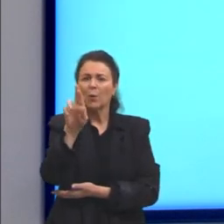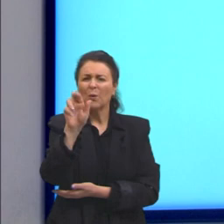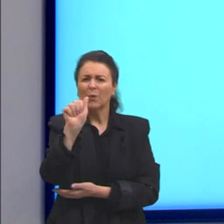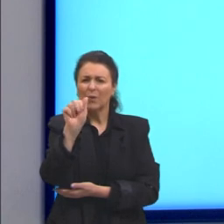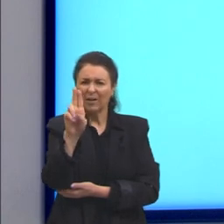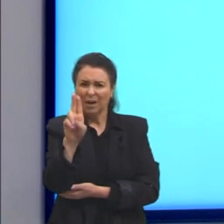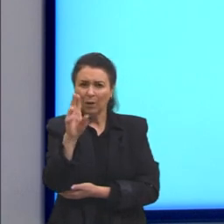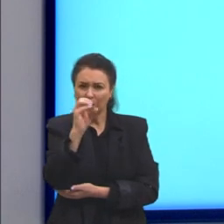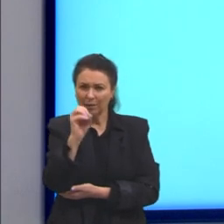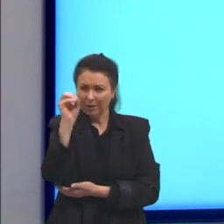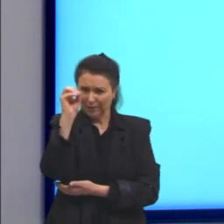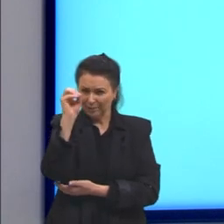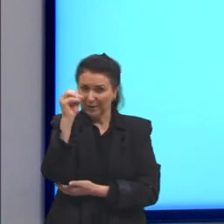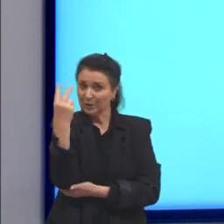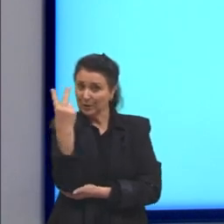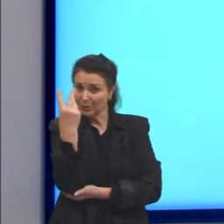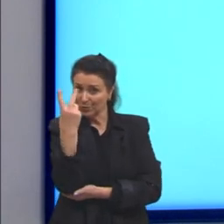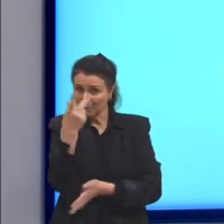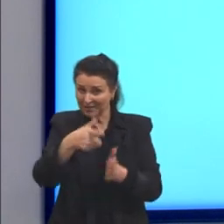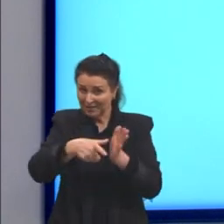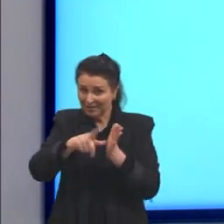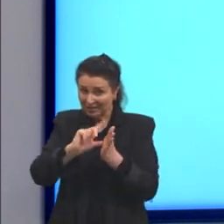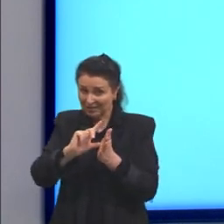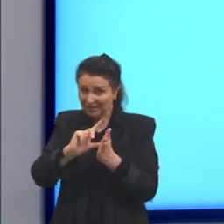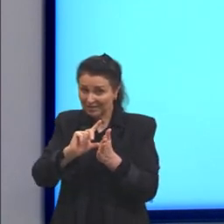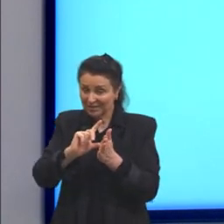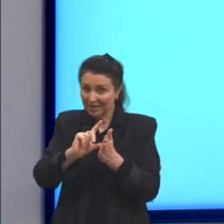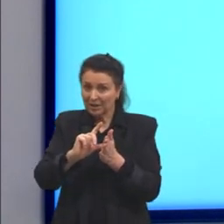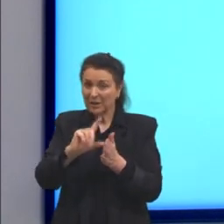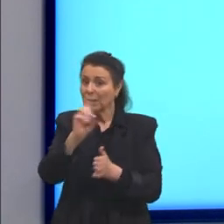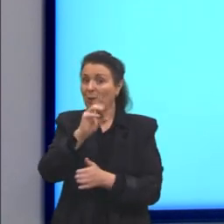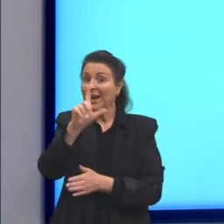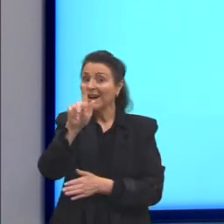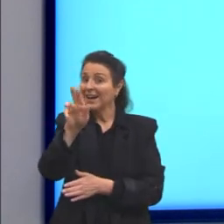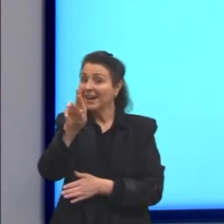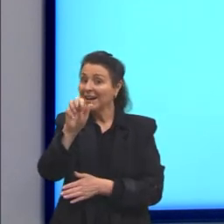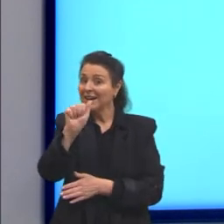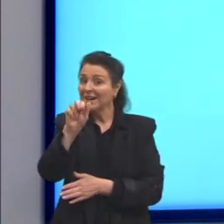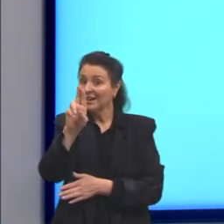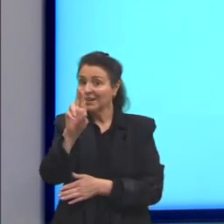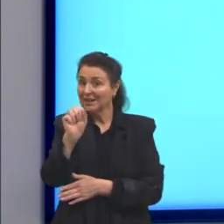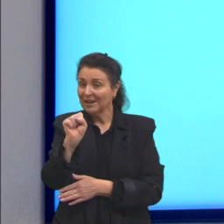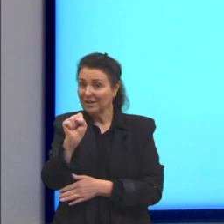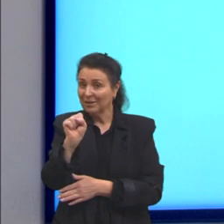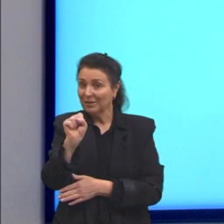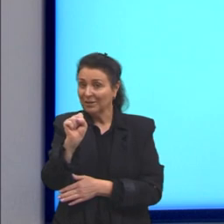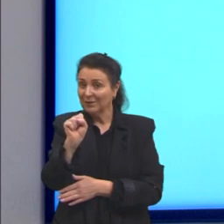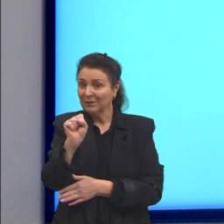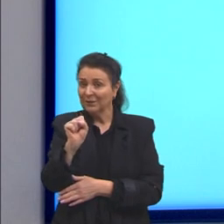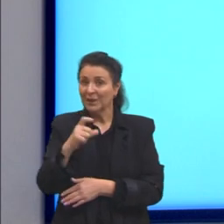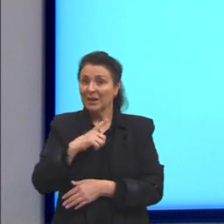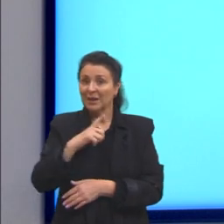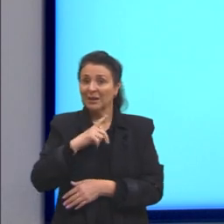viu em Fahrenheit e Celsius. Então, não é graus. 273 K,